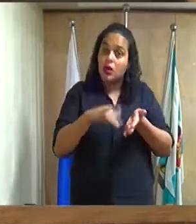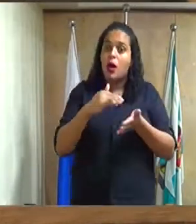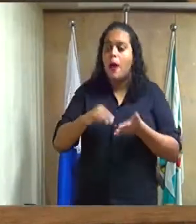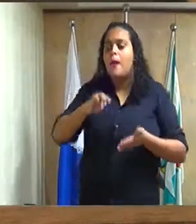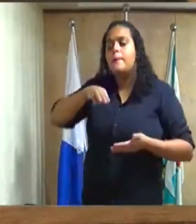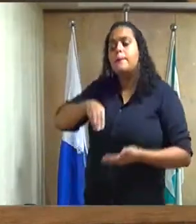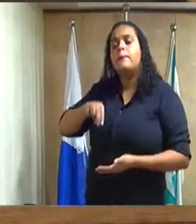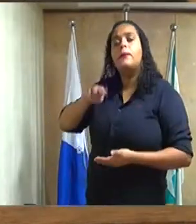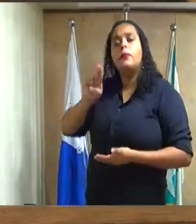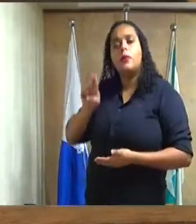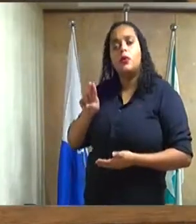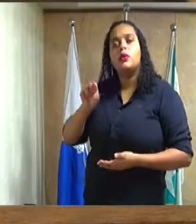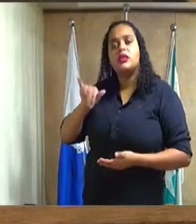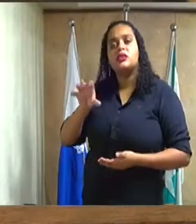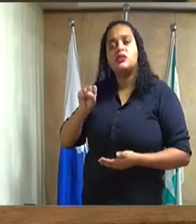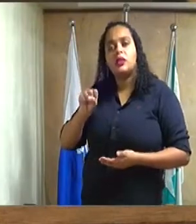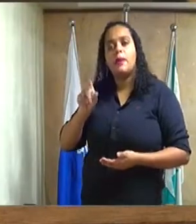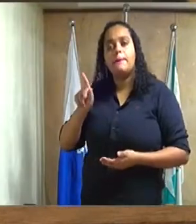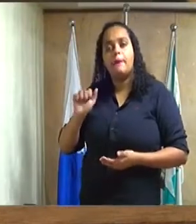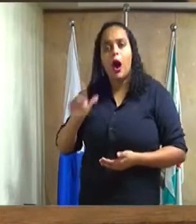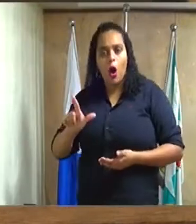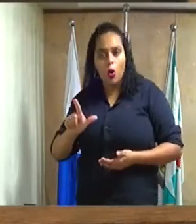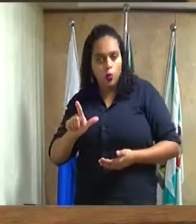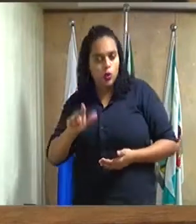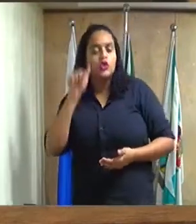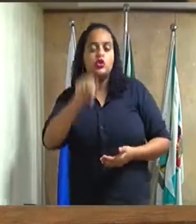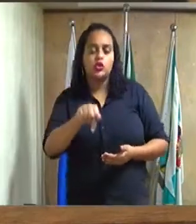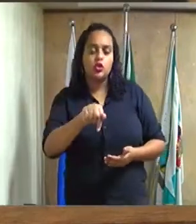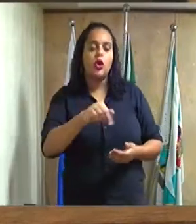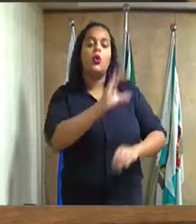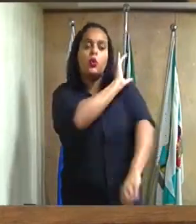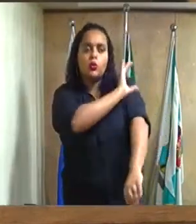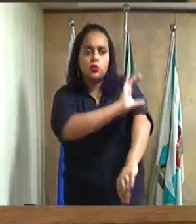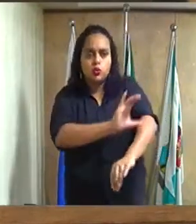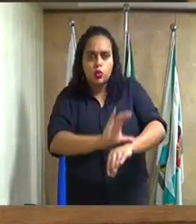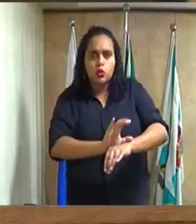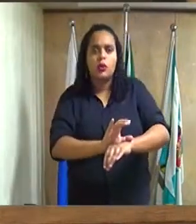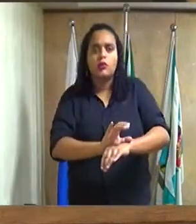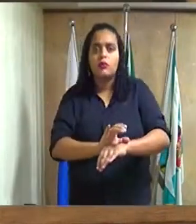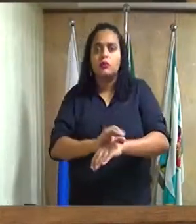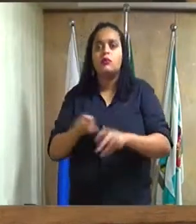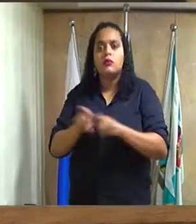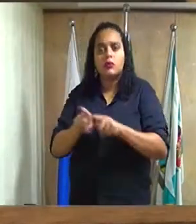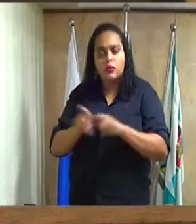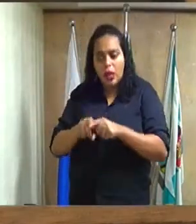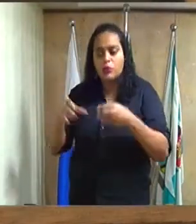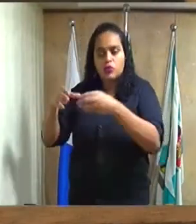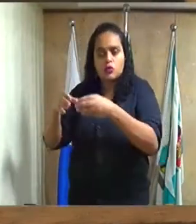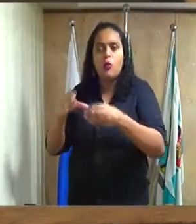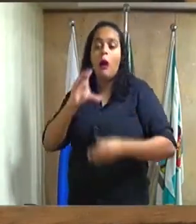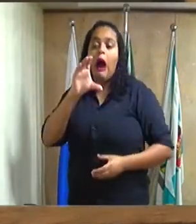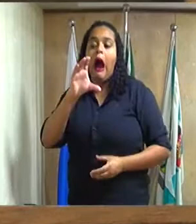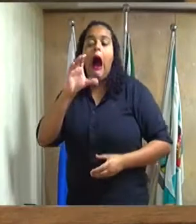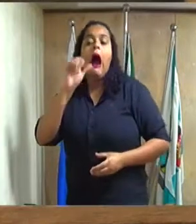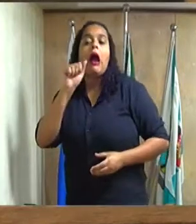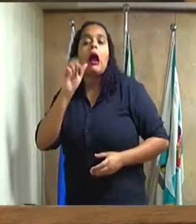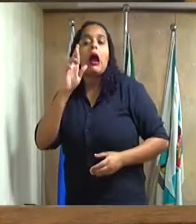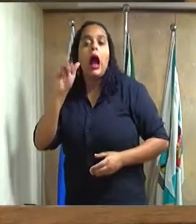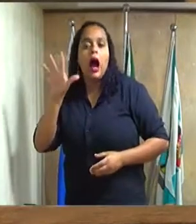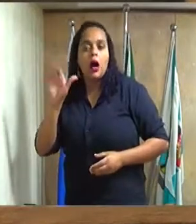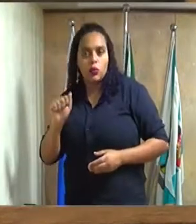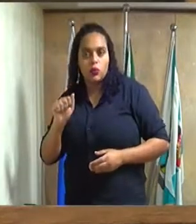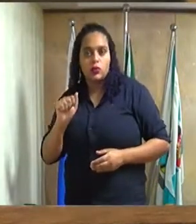Cultura, presidente, nós temos um cargo ali que não funciona, que é o diretor de